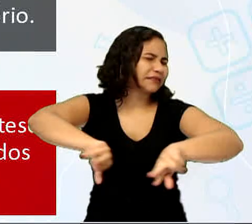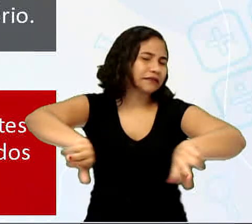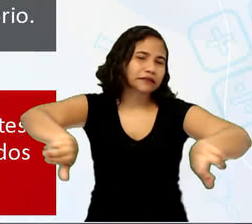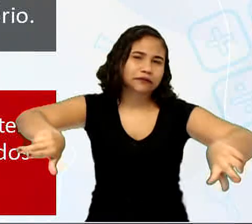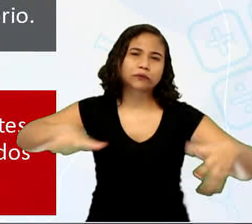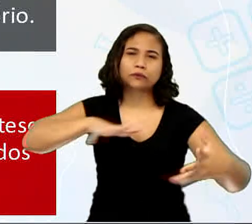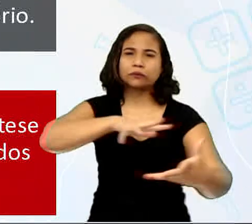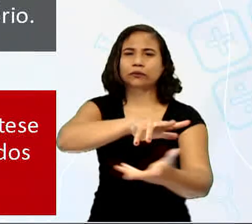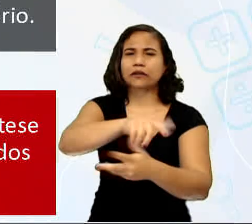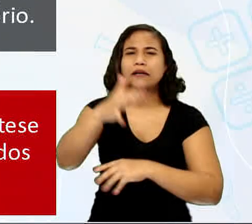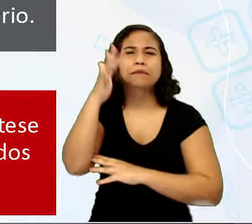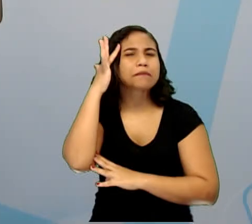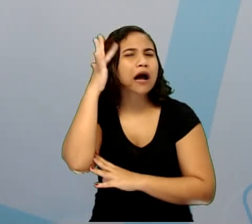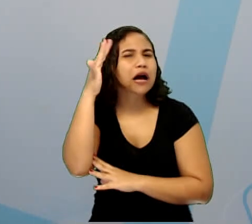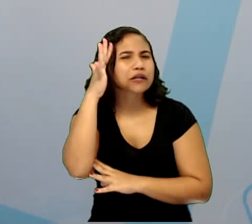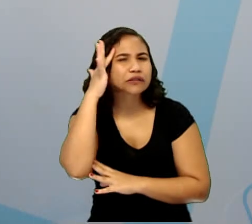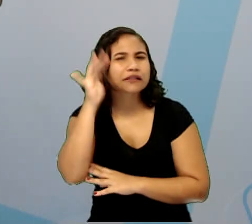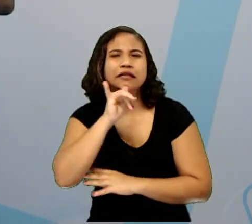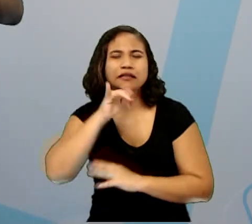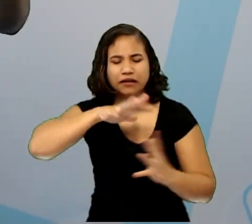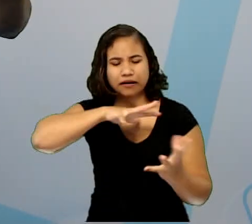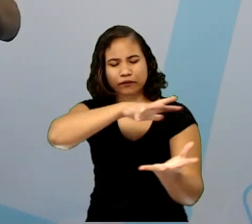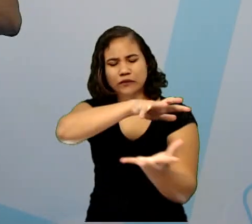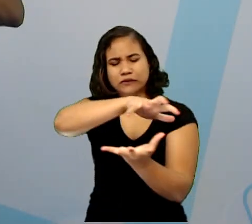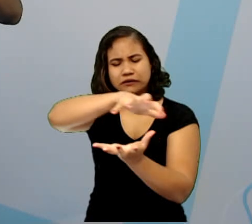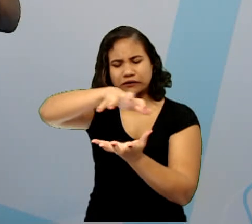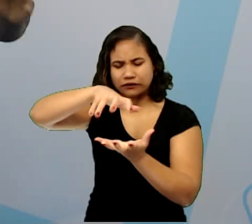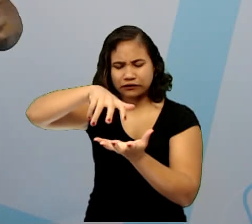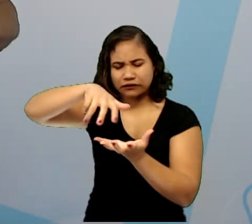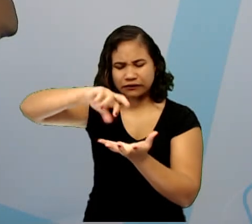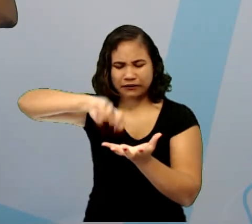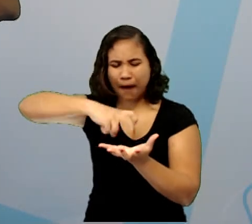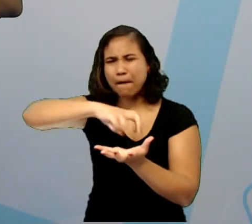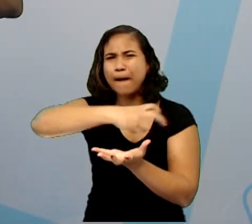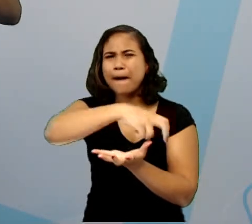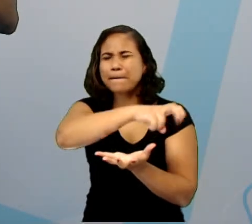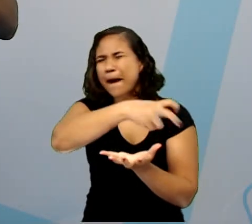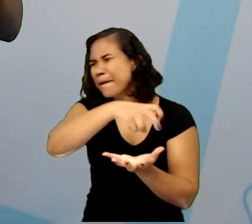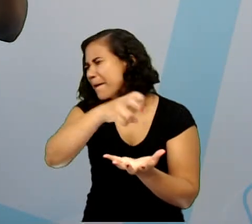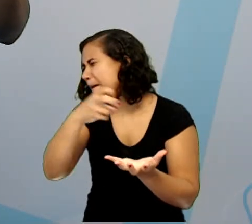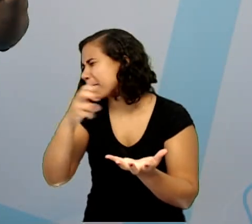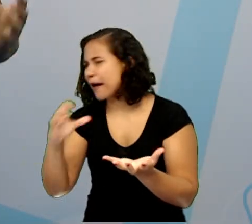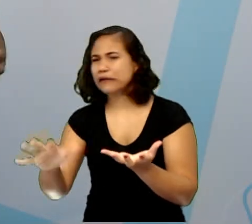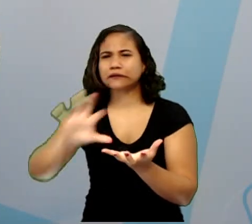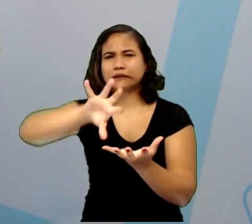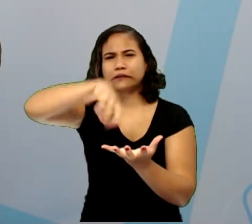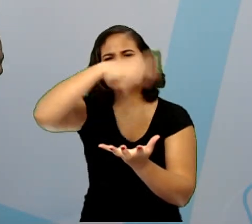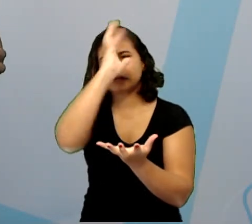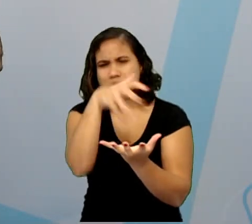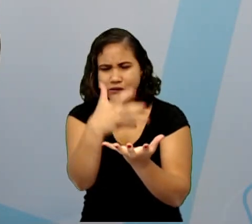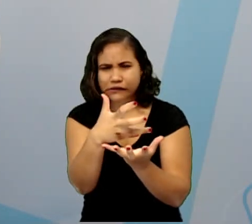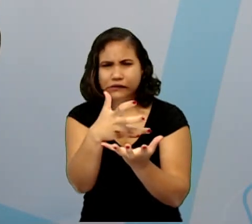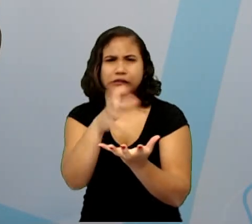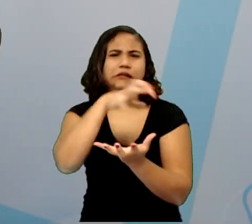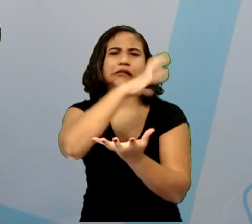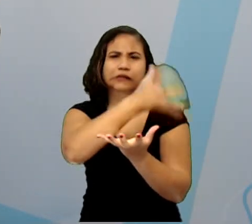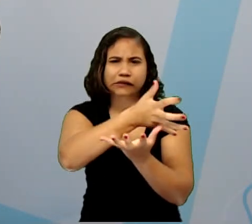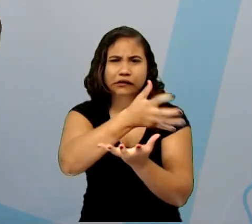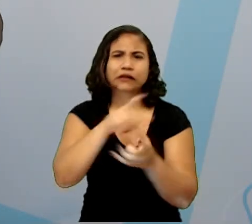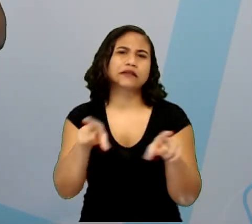Então, imagina só na superfície da Terra, cheia de cadáveres, de animais, as plantas não se decompõem,